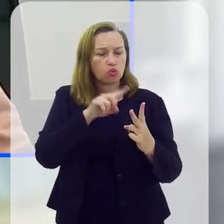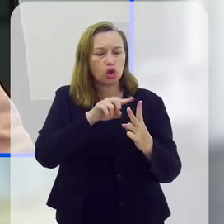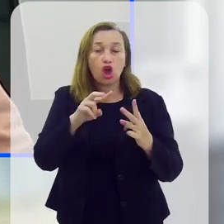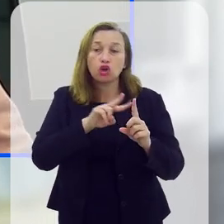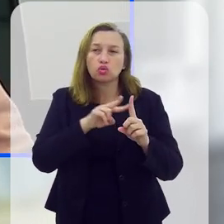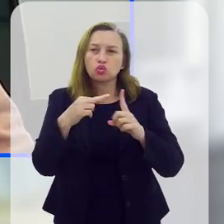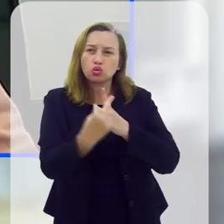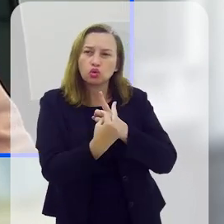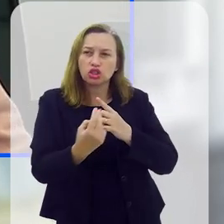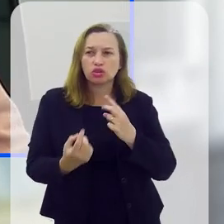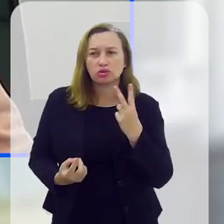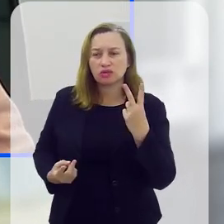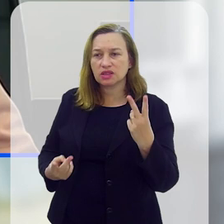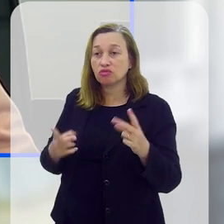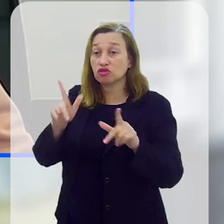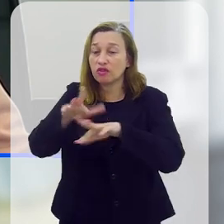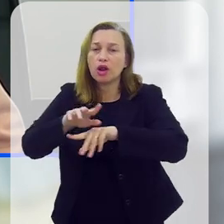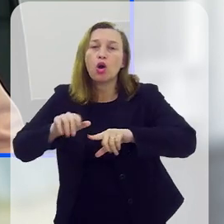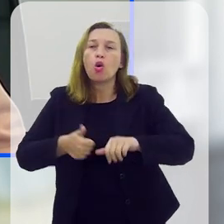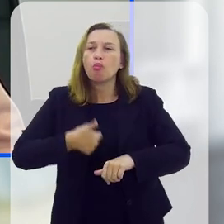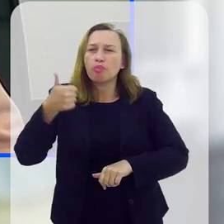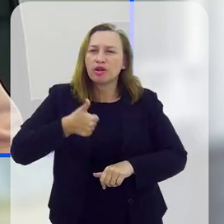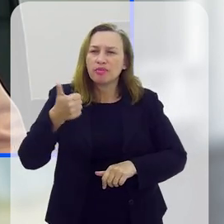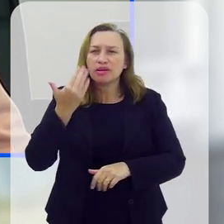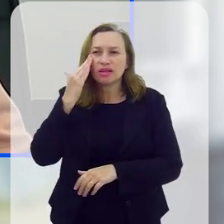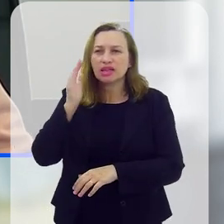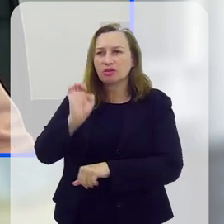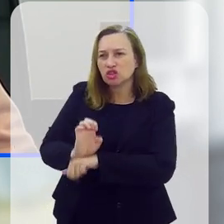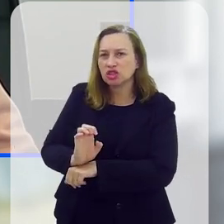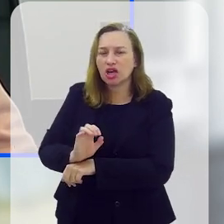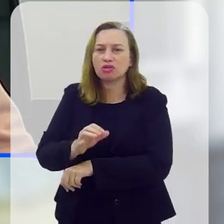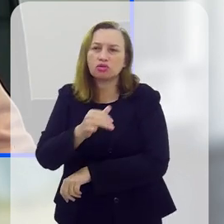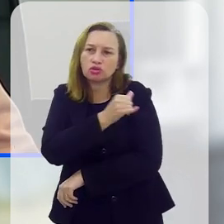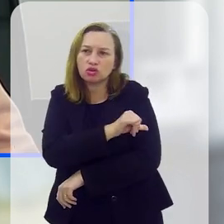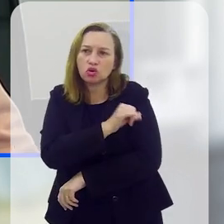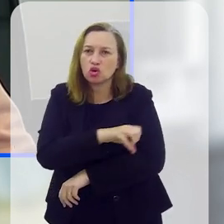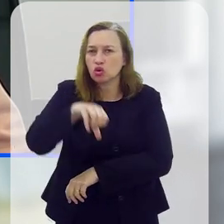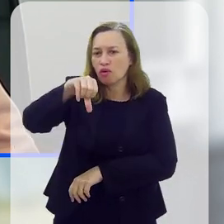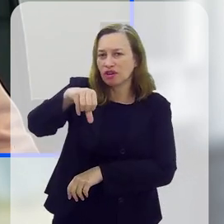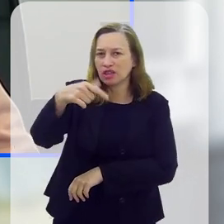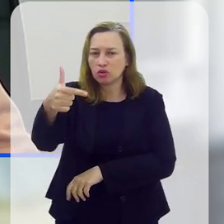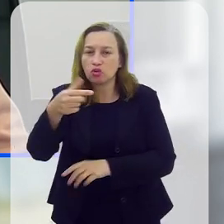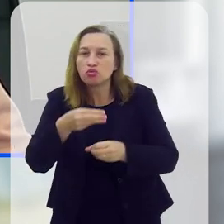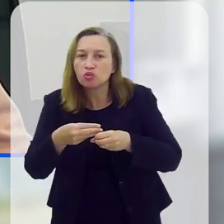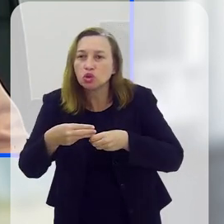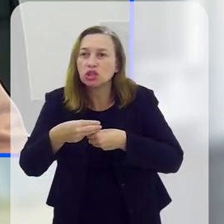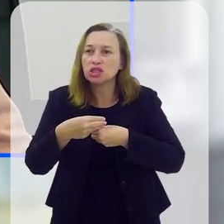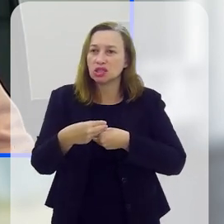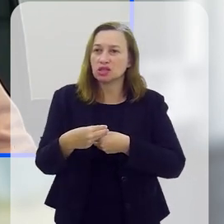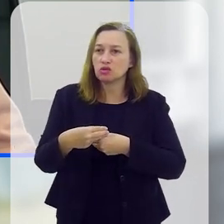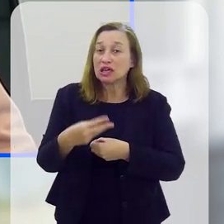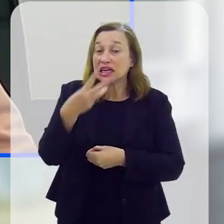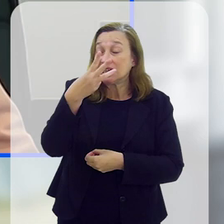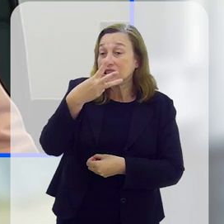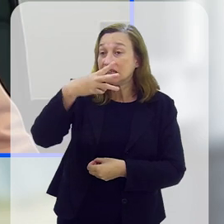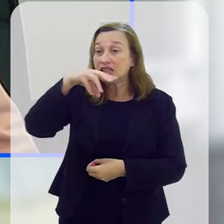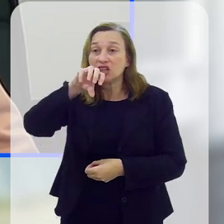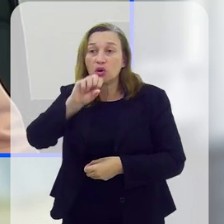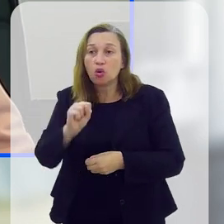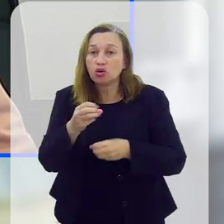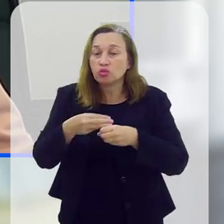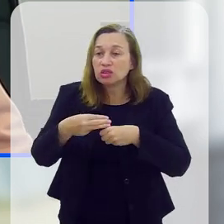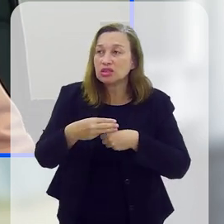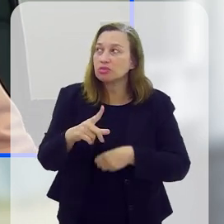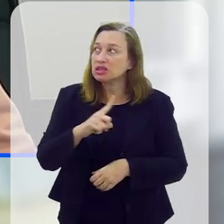lugares aí diferentes. O primeiro é entender que o estado do Rio de Janeiro tem 92 municípios, e em apenas